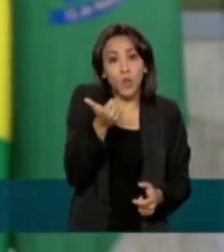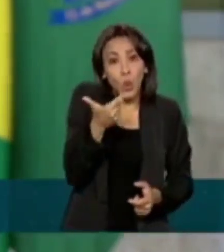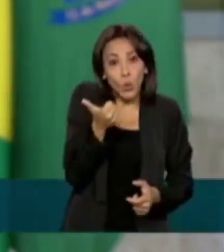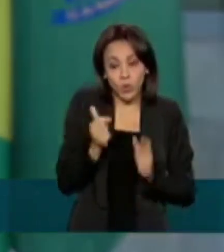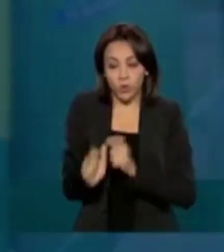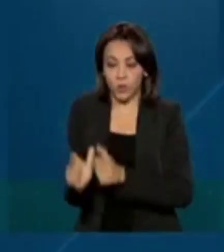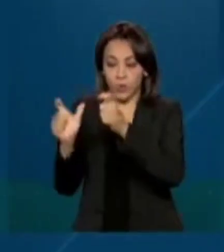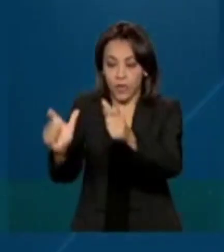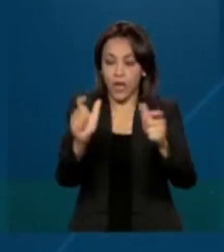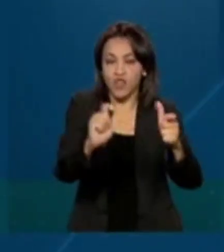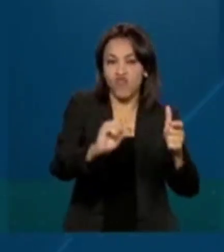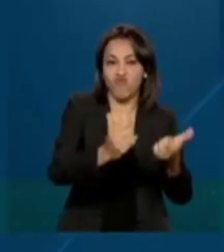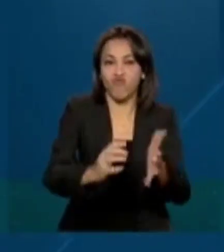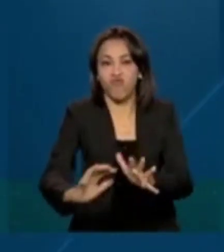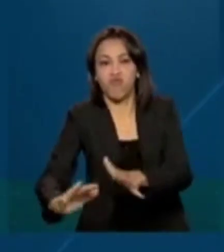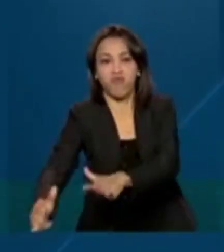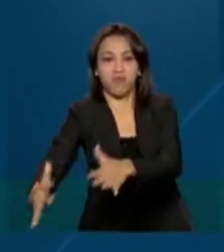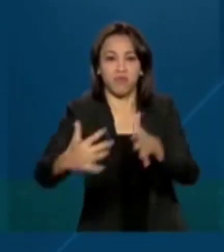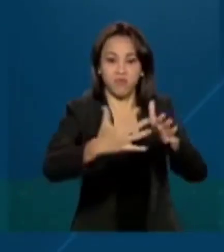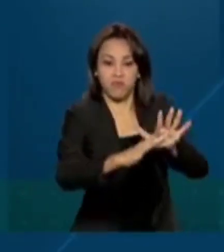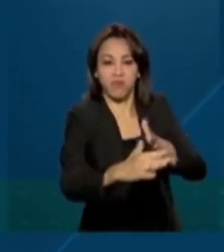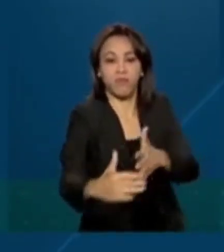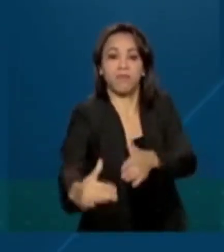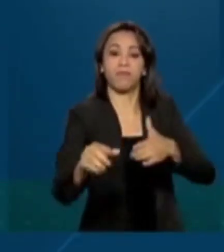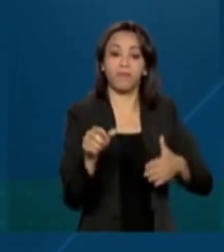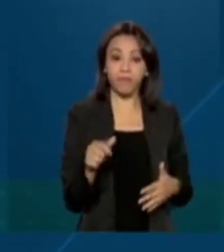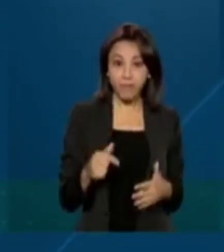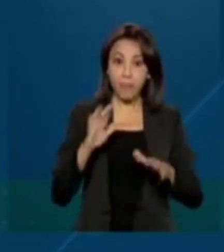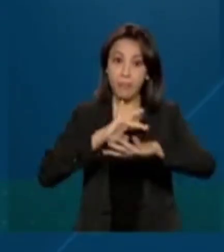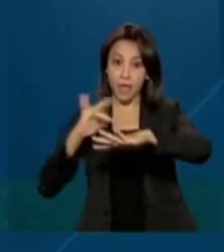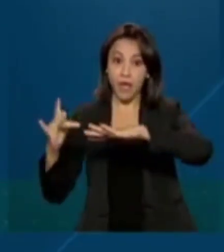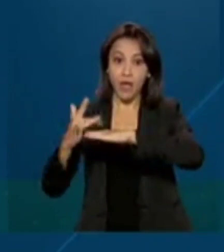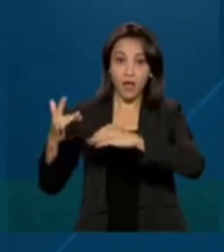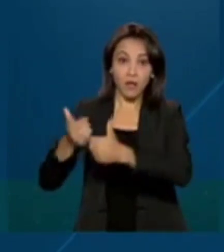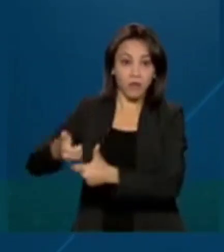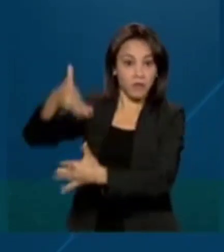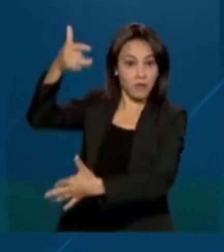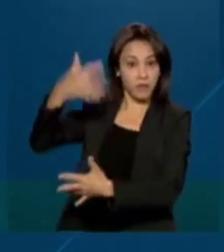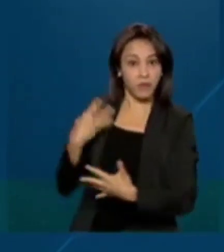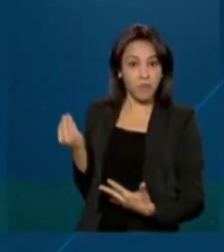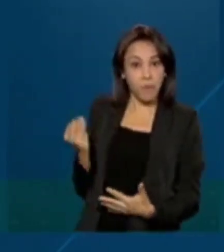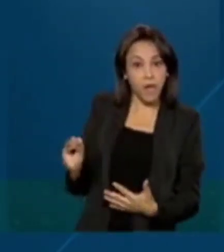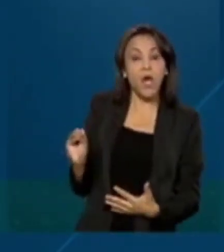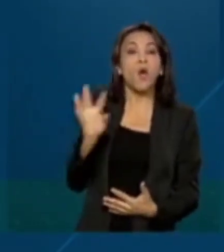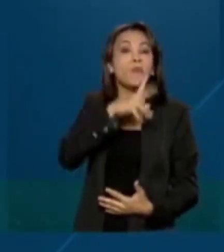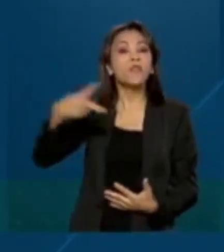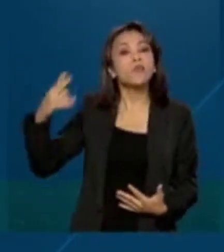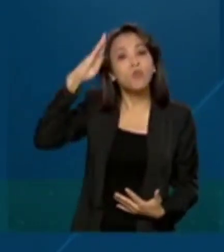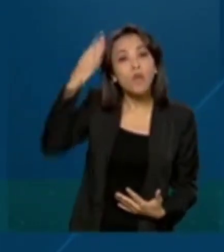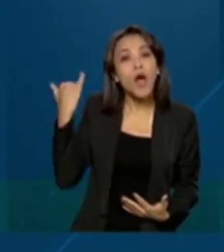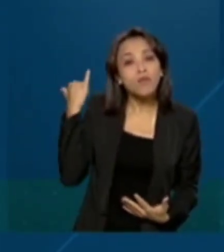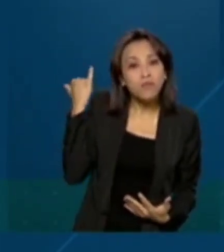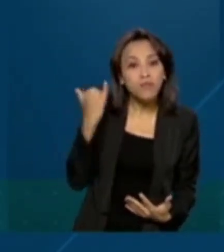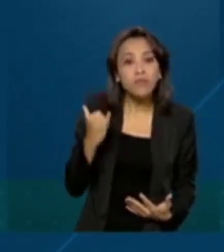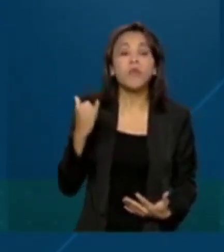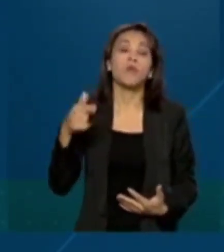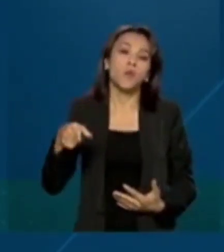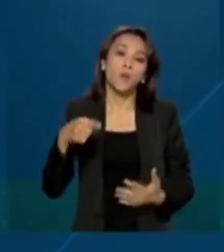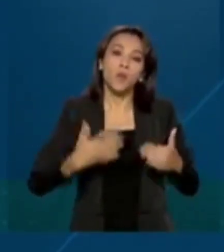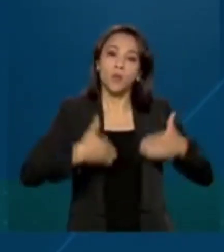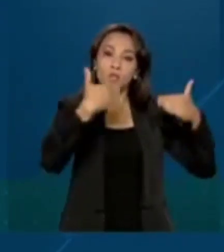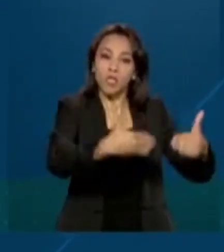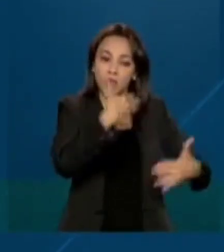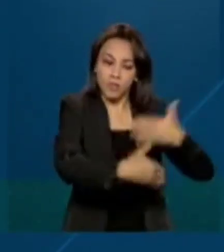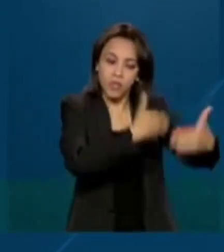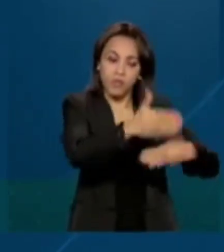de deslizamentos. Nas redes sociais, o presidente Jair Bolsonaro disse que determinou ao Ministério do Desenvolvimento